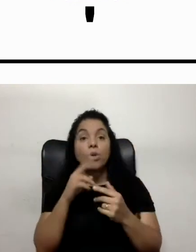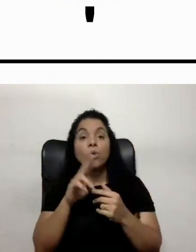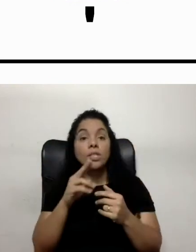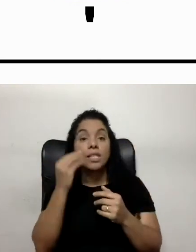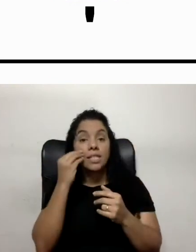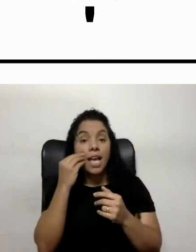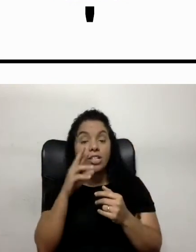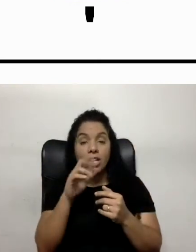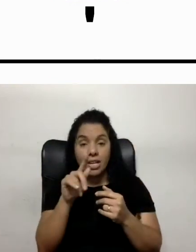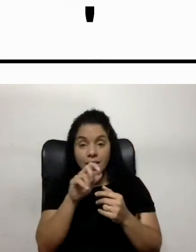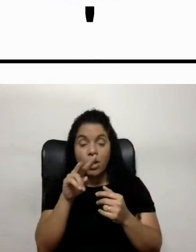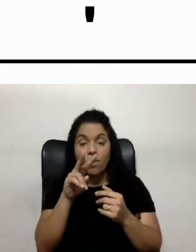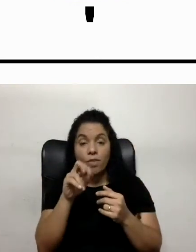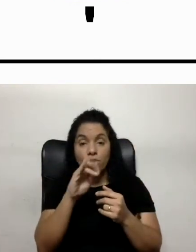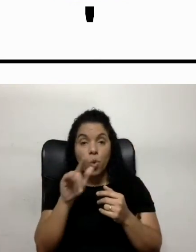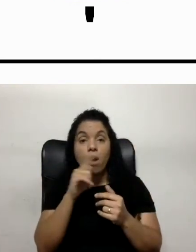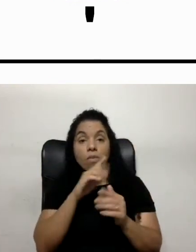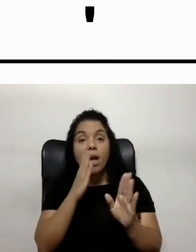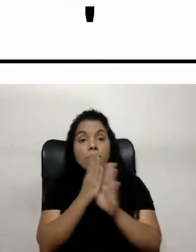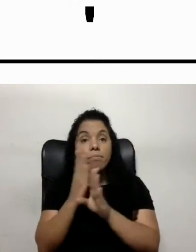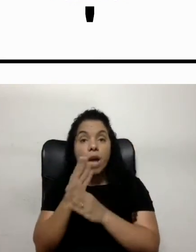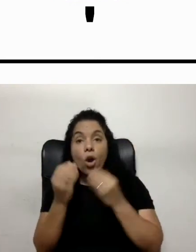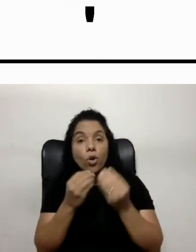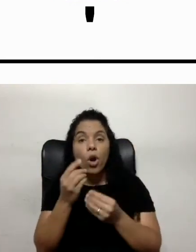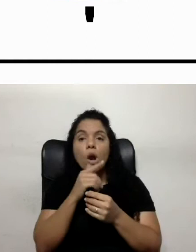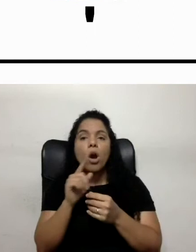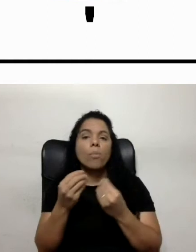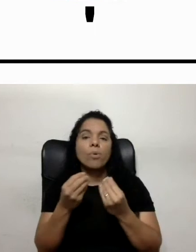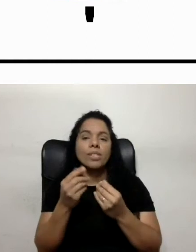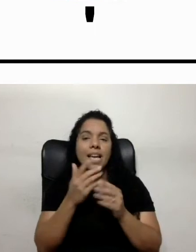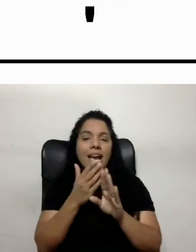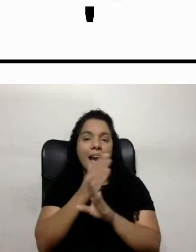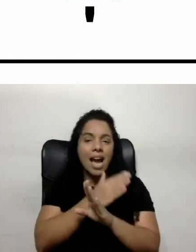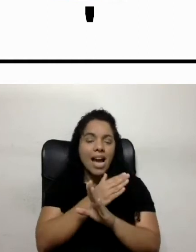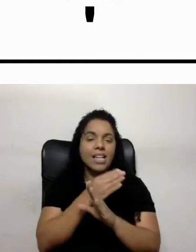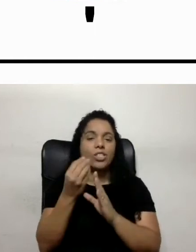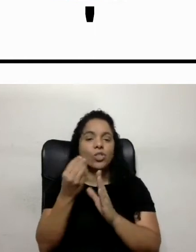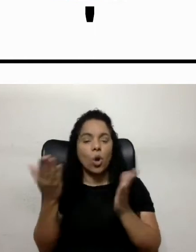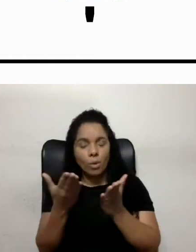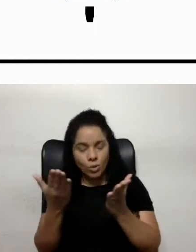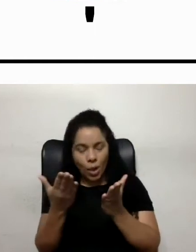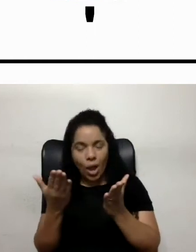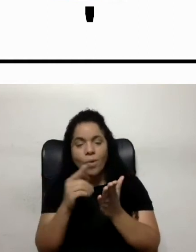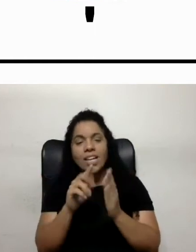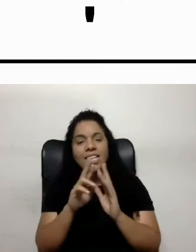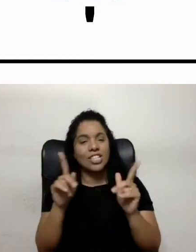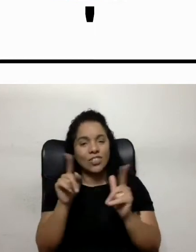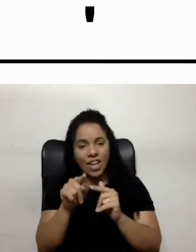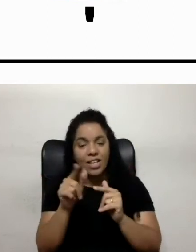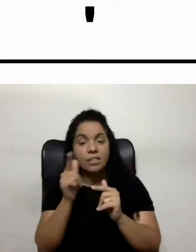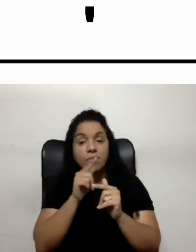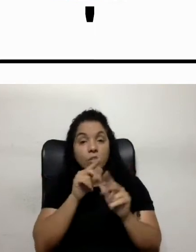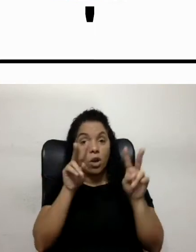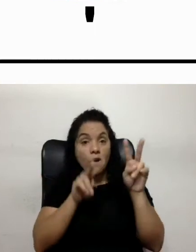teste de regressão visual, que ele vai identificar como é que era antes, como é que está atual, e essa diferença aí, você só vai